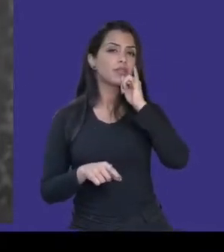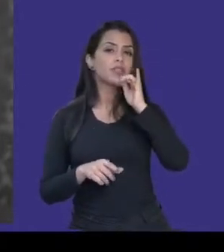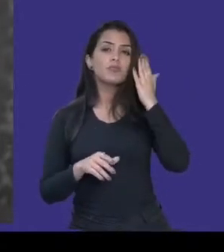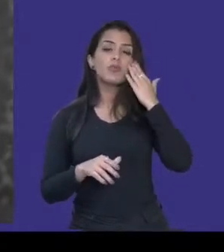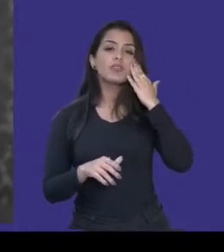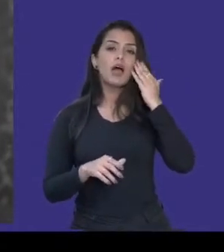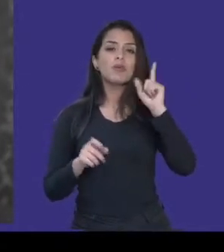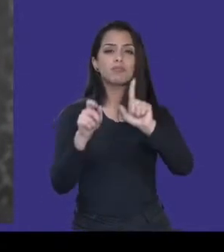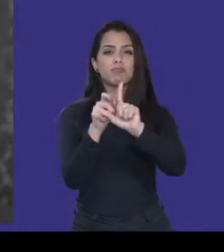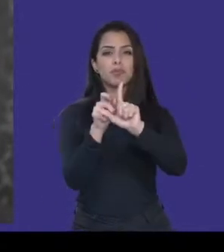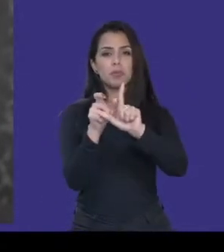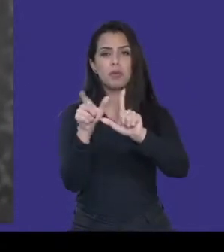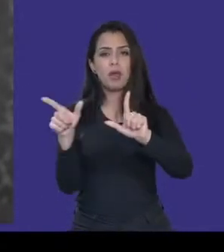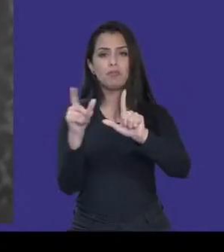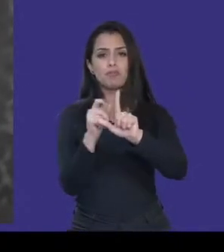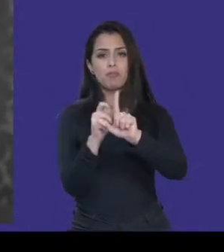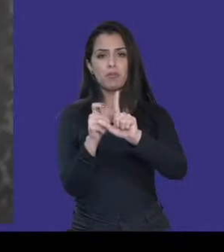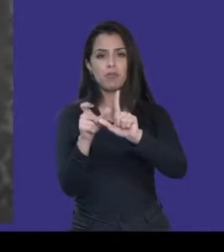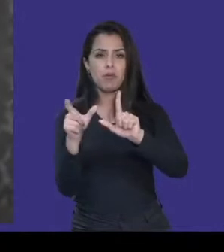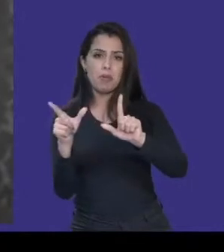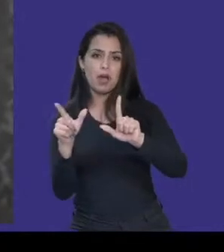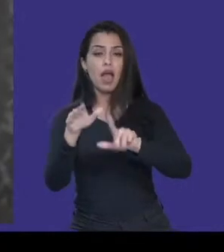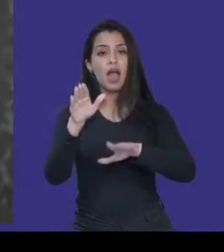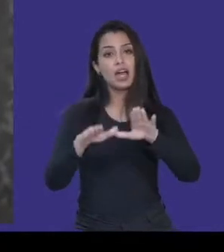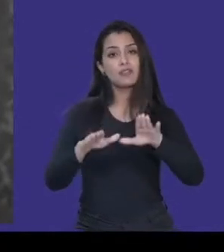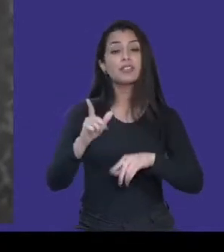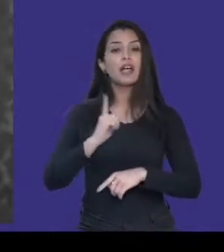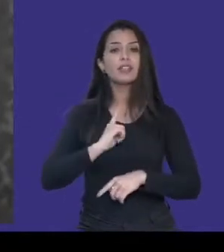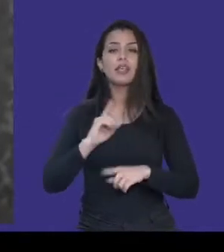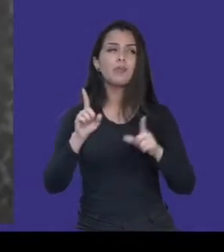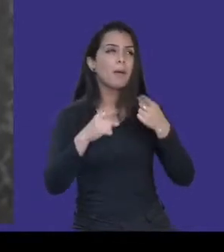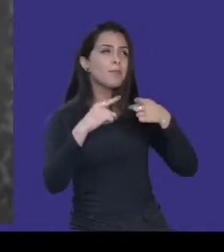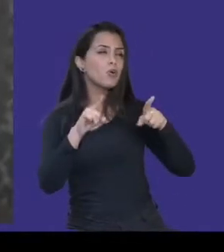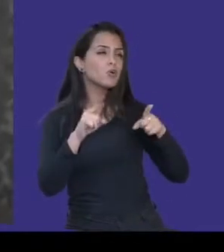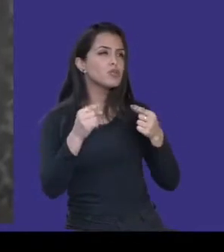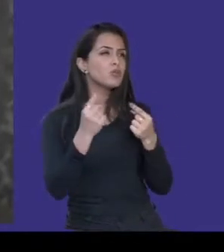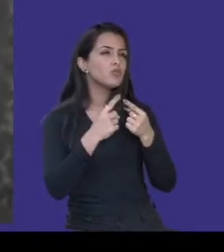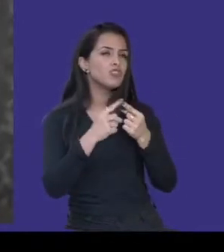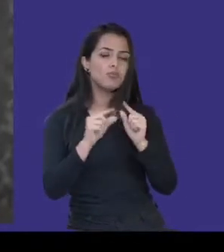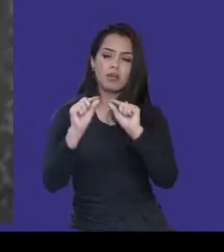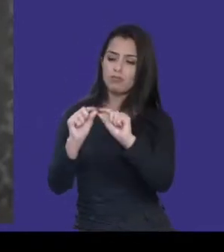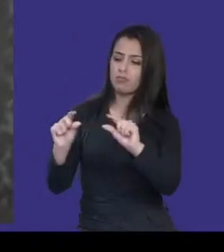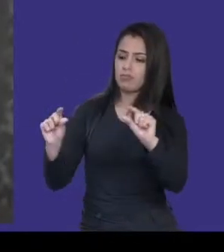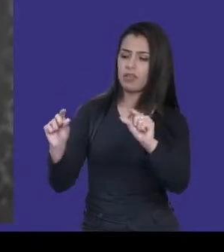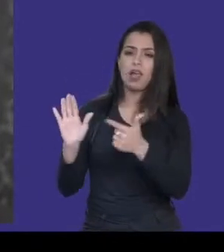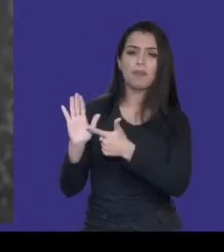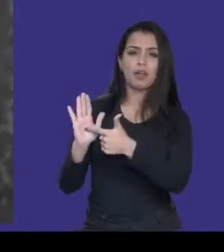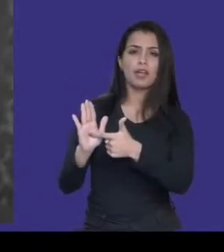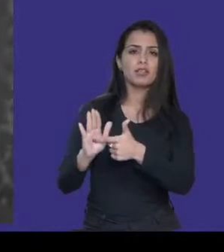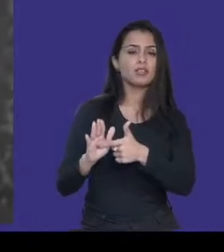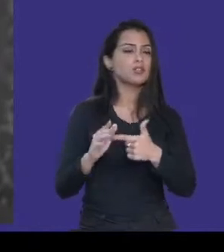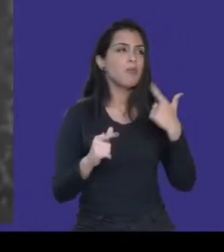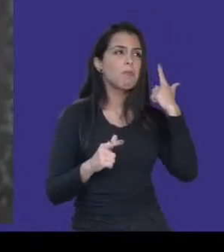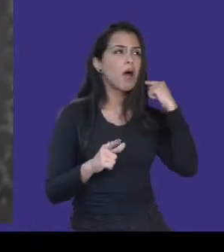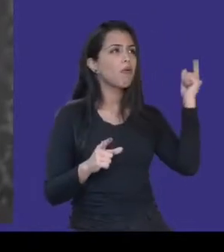Tem a Liz, tem uma música com um determinado clima, tudo isso ajuda, um som de trovão, enfim, né? Tudo isso vai